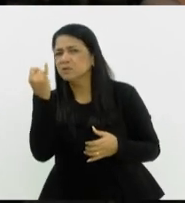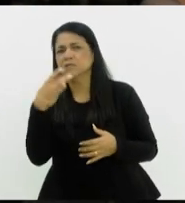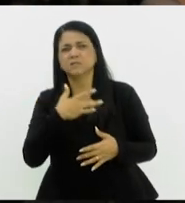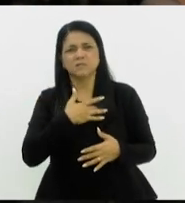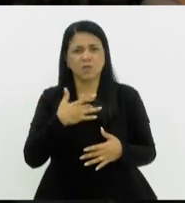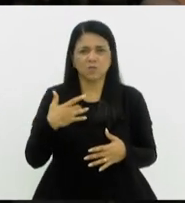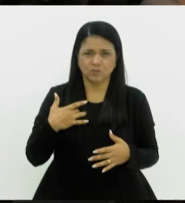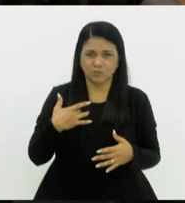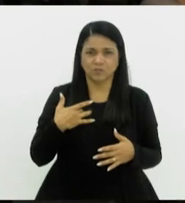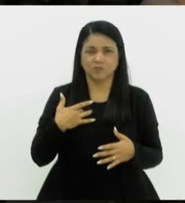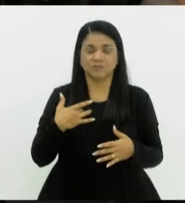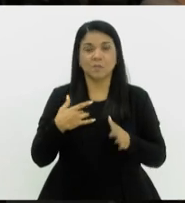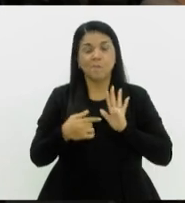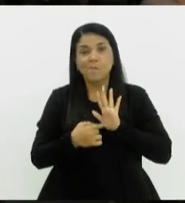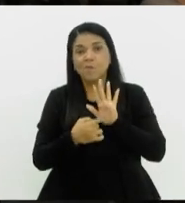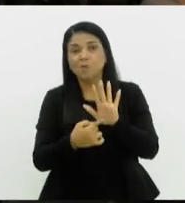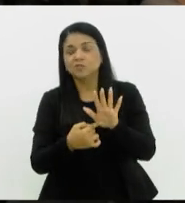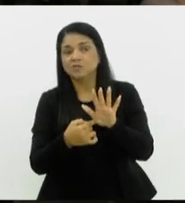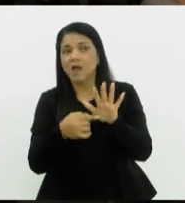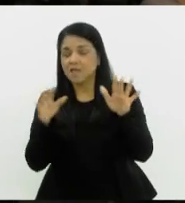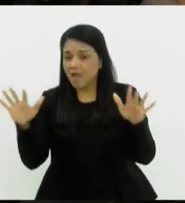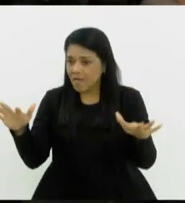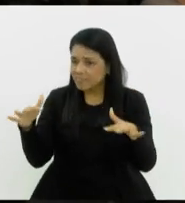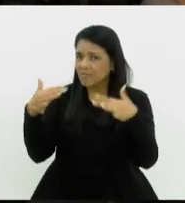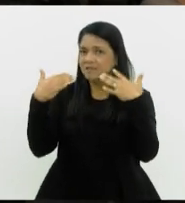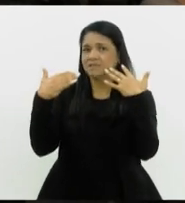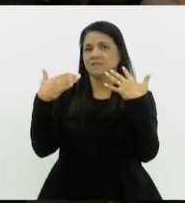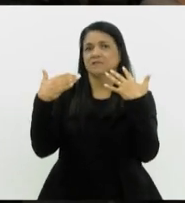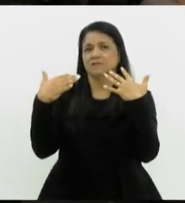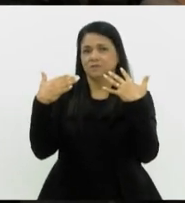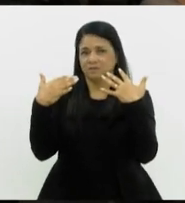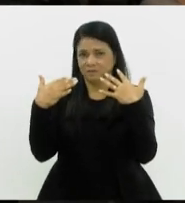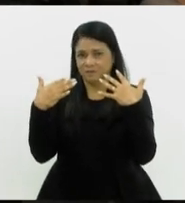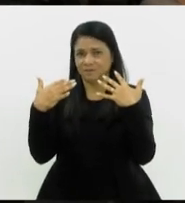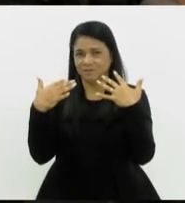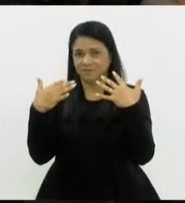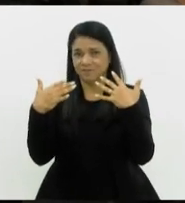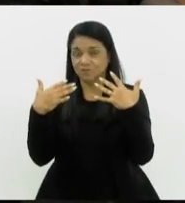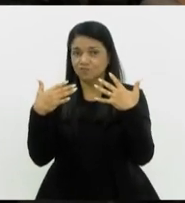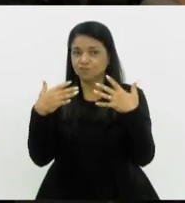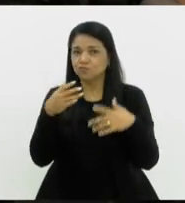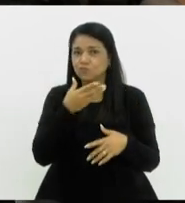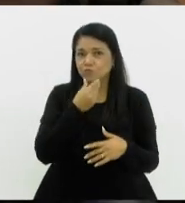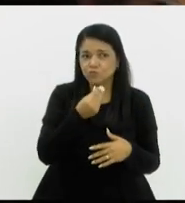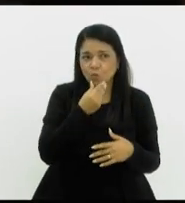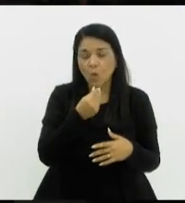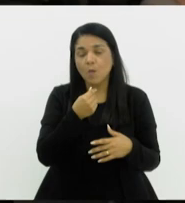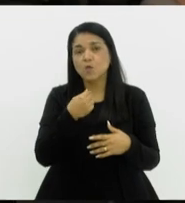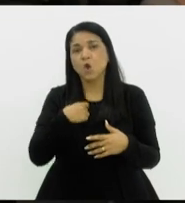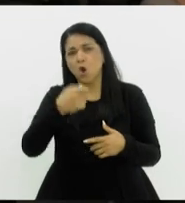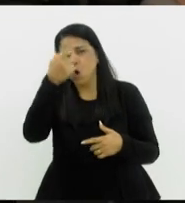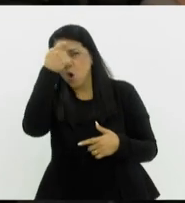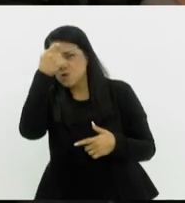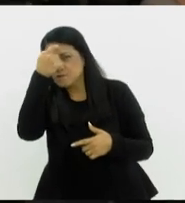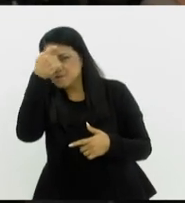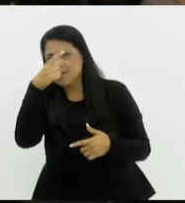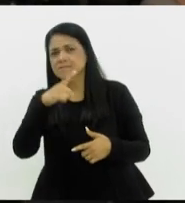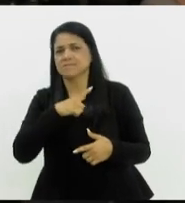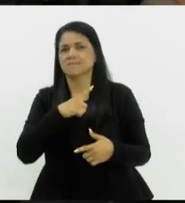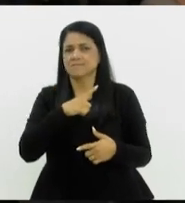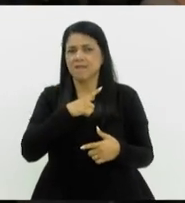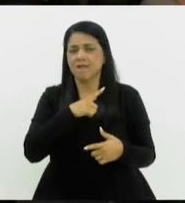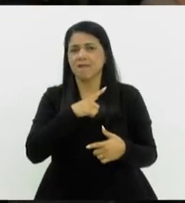salientar, chamar a atenção da turma para que a gente tenha mais consciência com relação a isso.